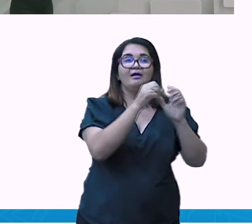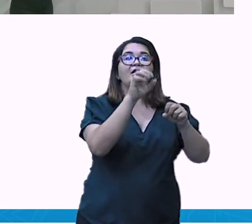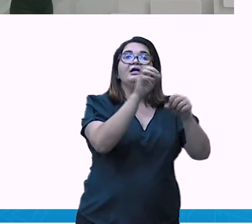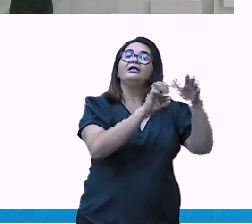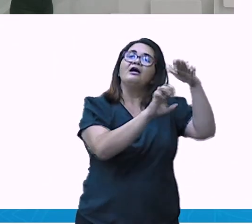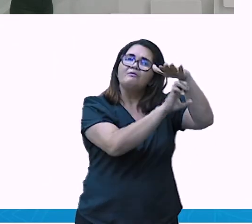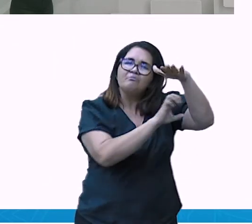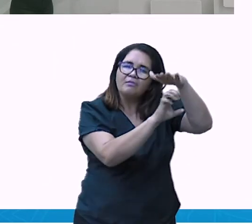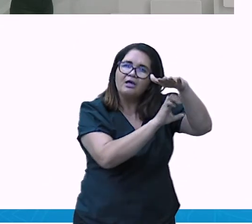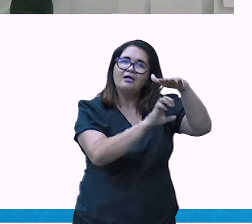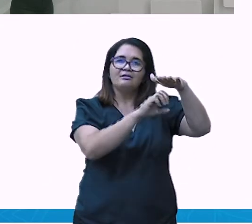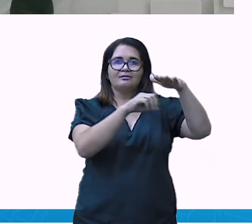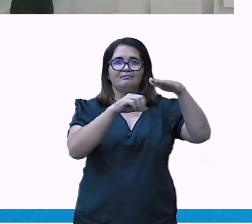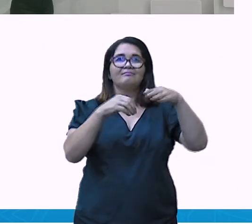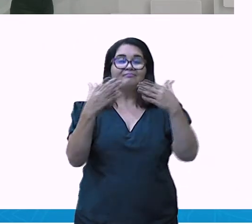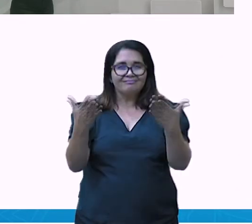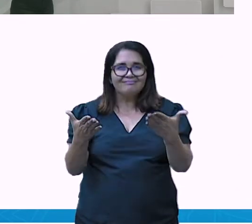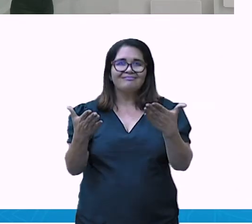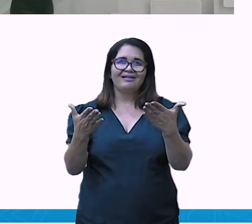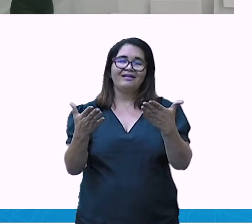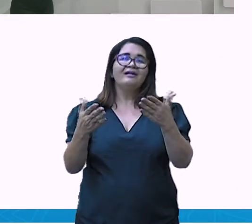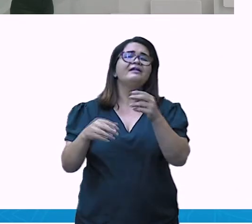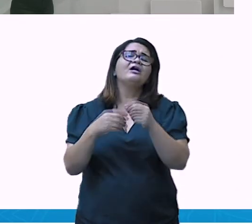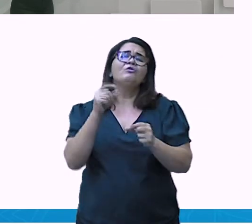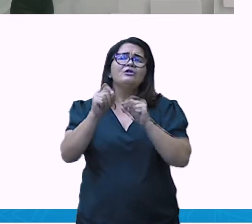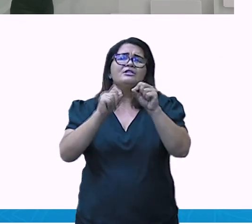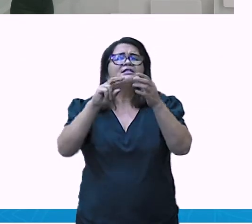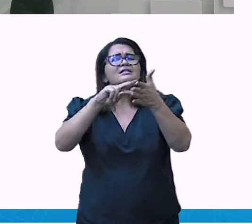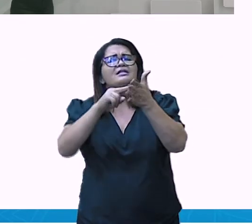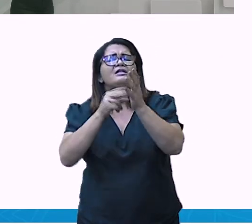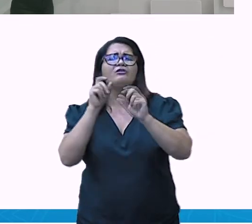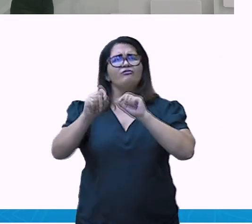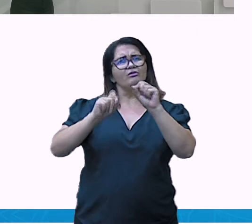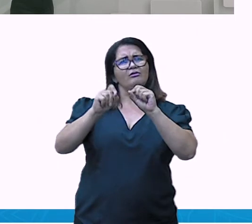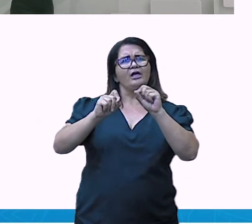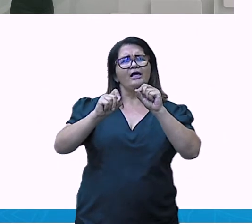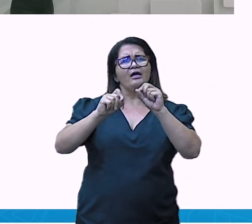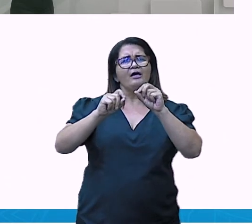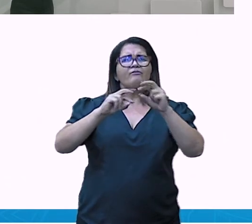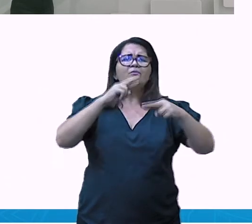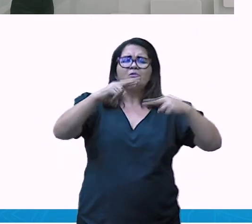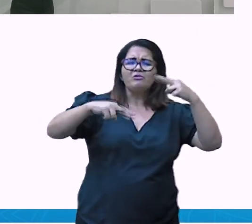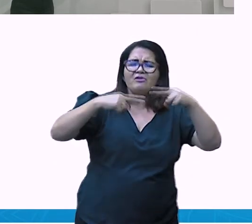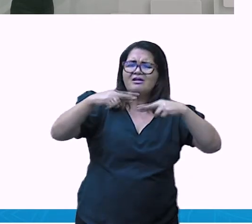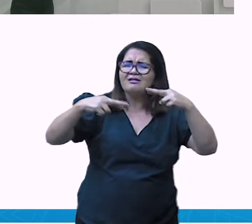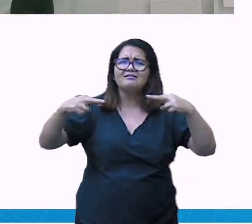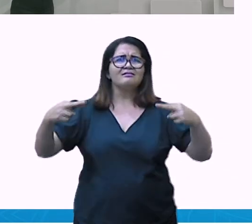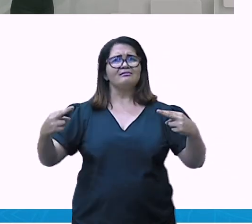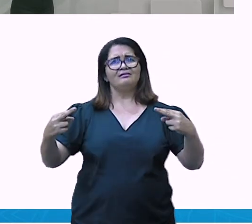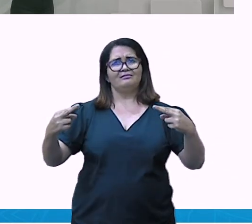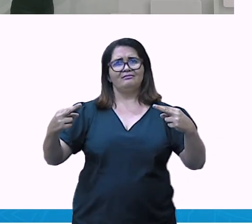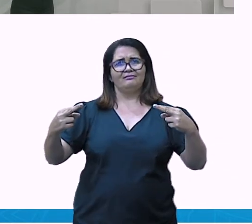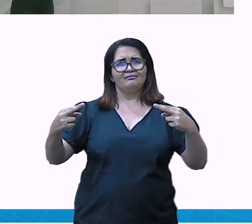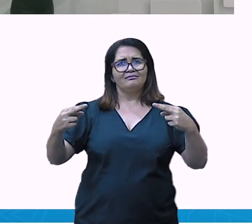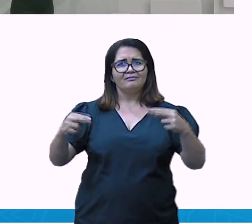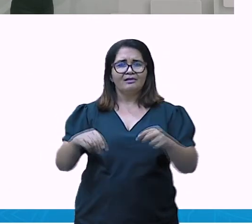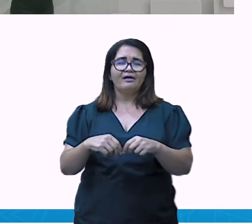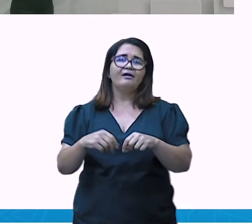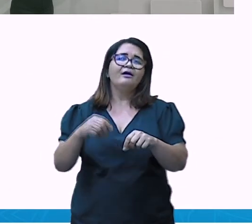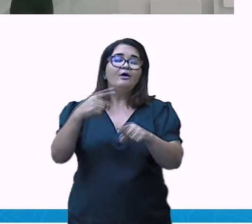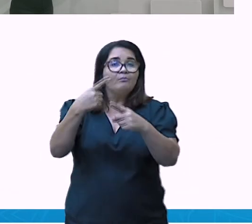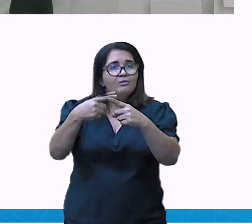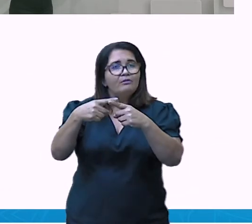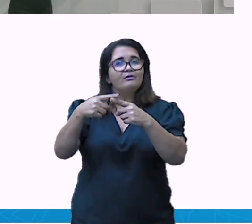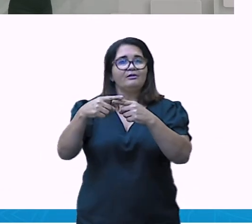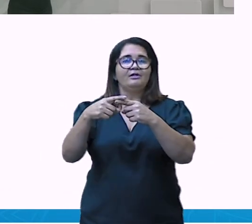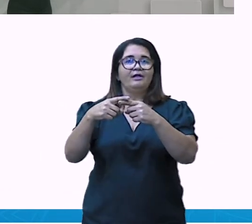Tudo isso você vai estar retirando esse tipo de material que não vai ser degradado no